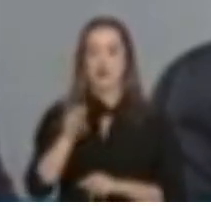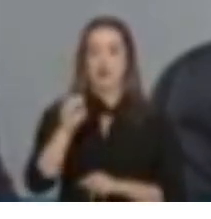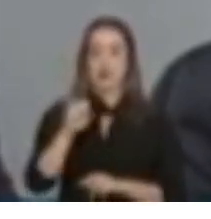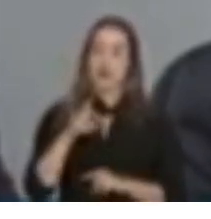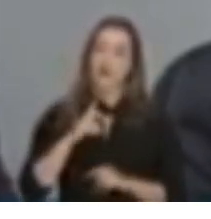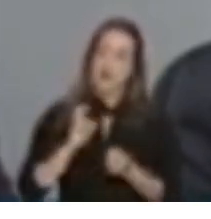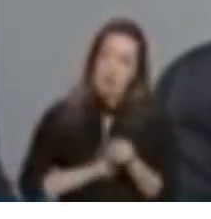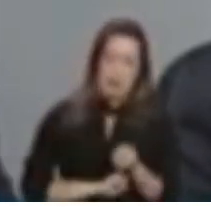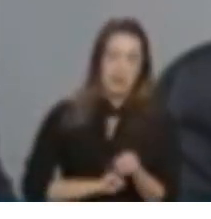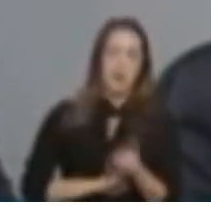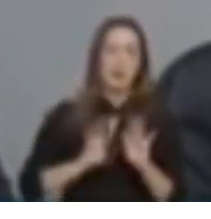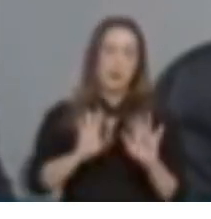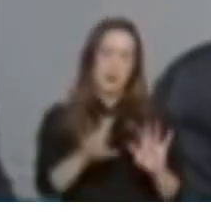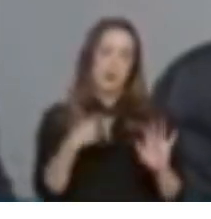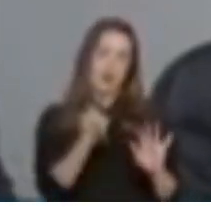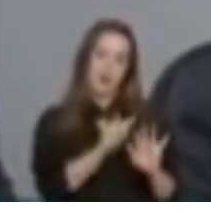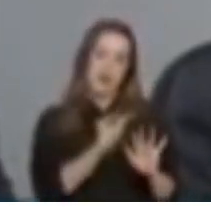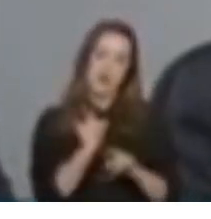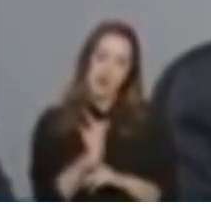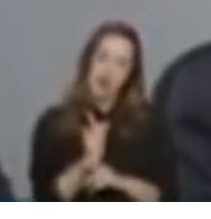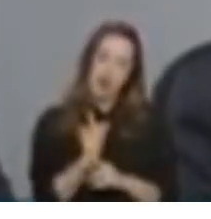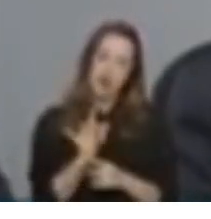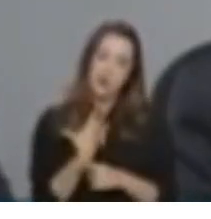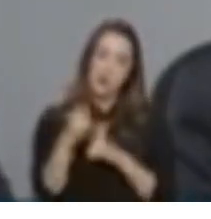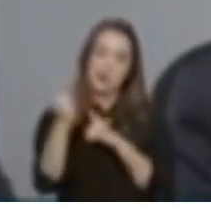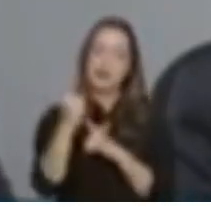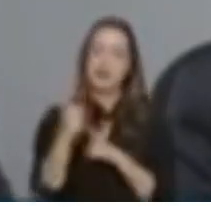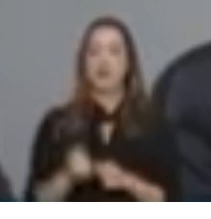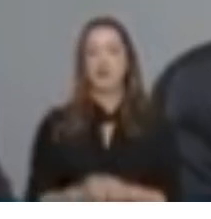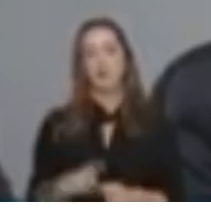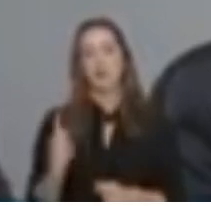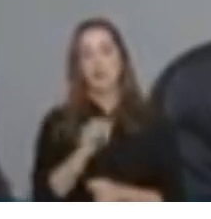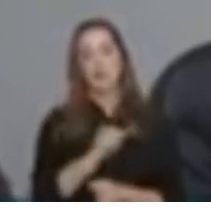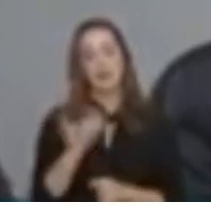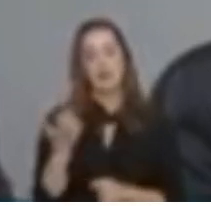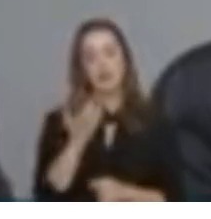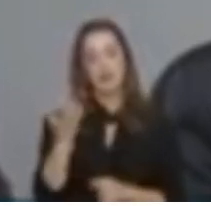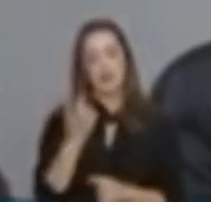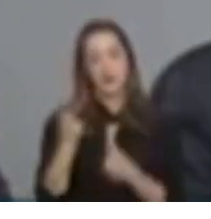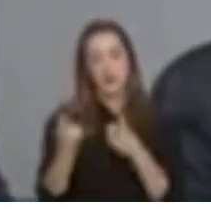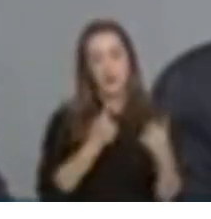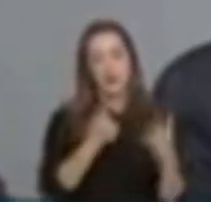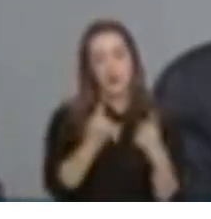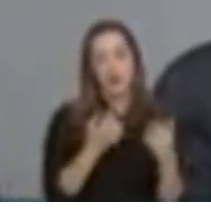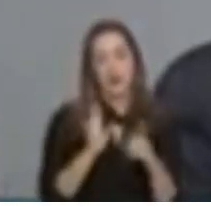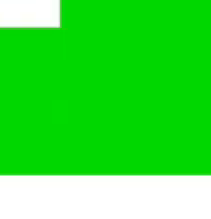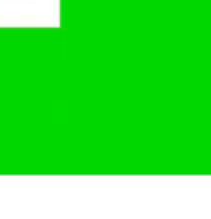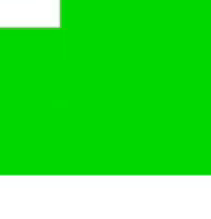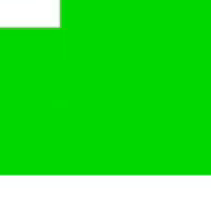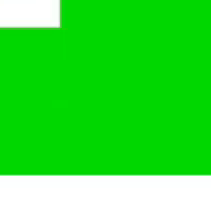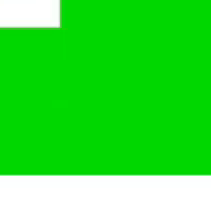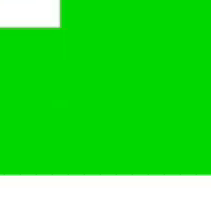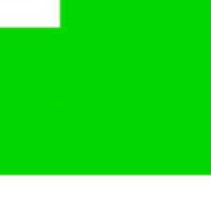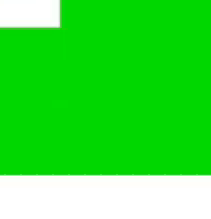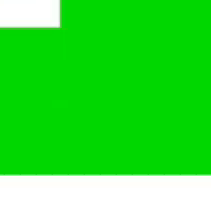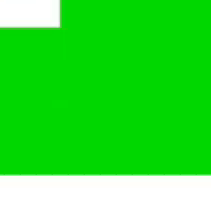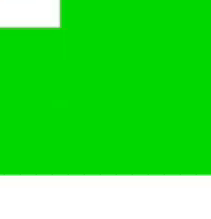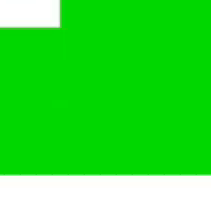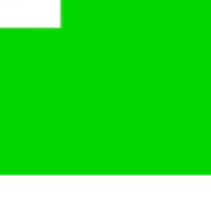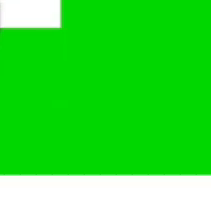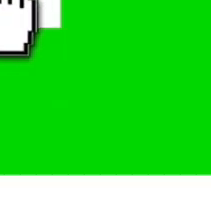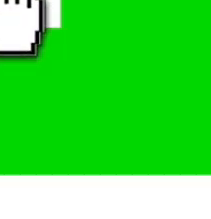estresse, mas nós vamos passar por essa sem colapso, porque é isso aí que a gente vai fazer e cada um daqui vai ajudar a fazer. Obrigado.